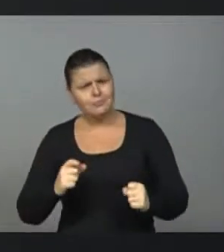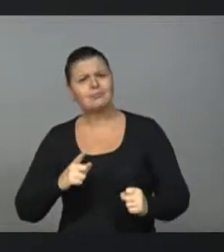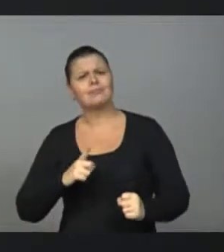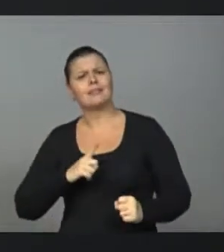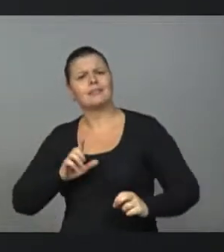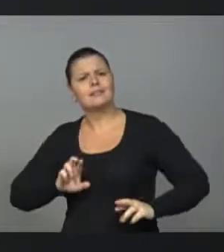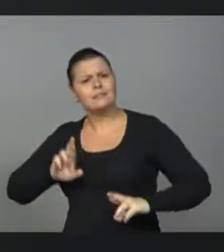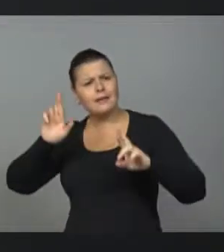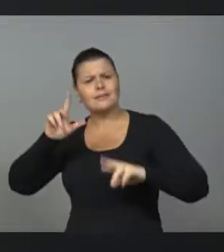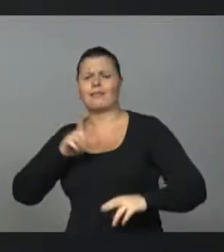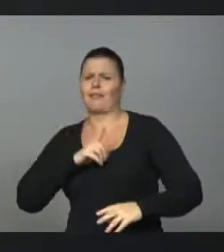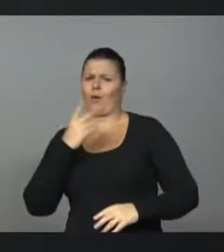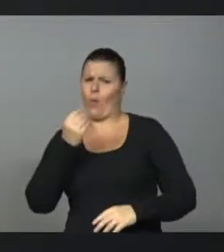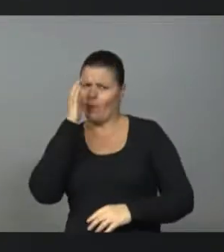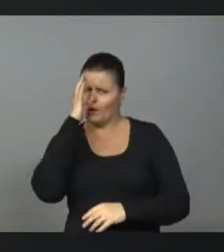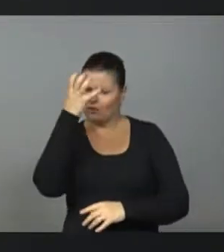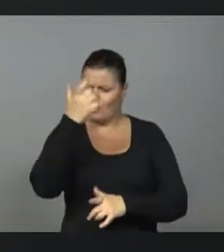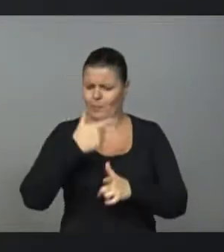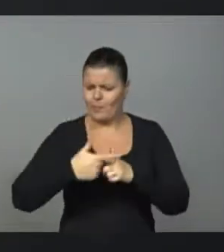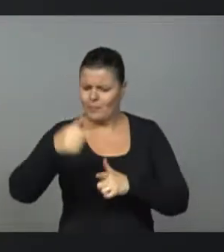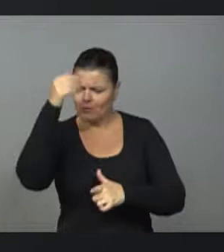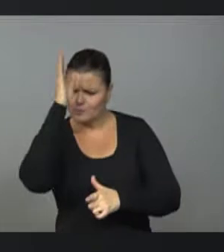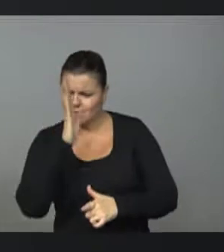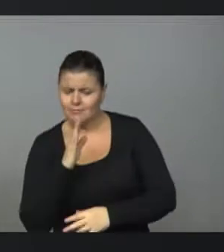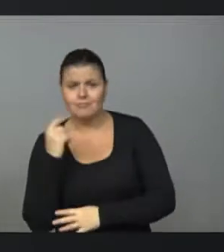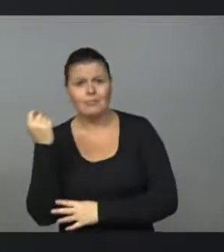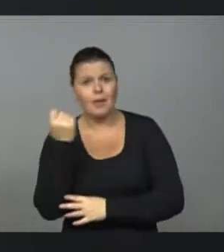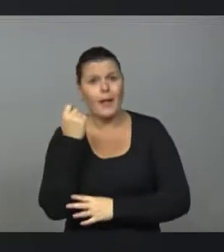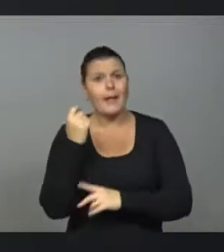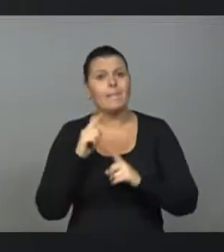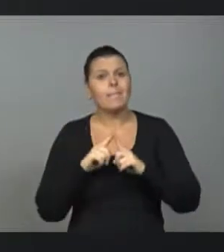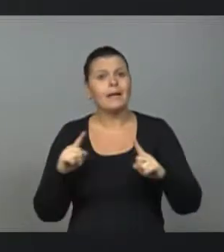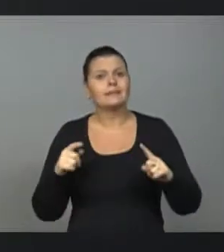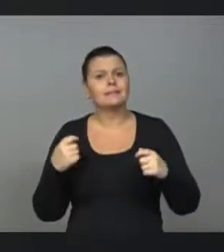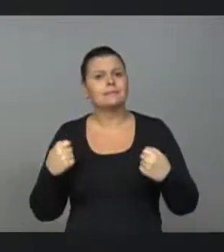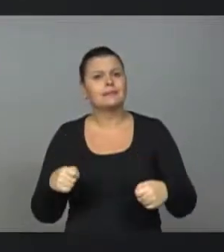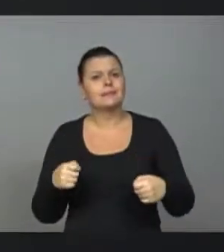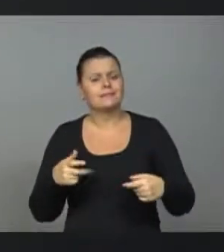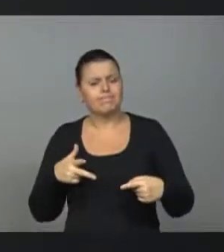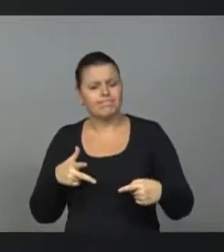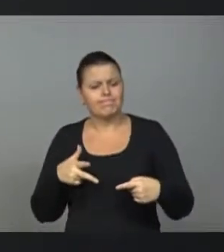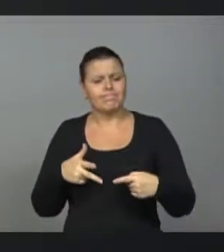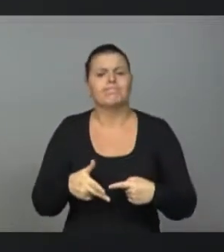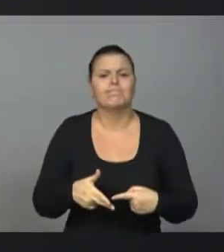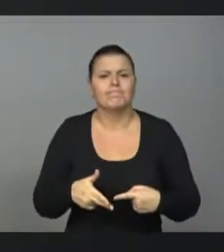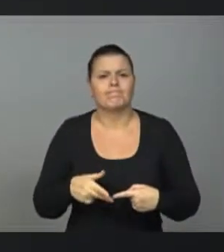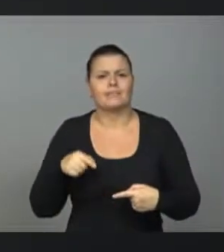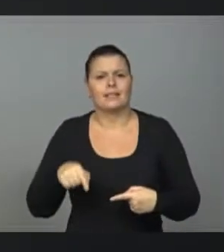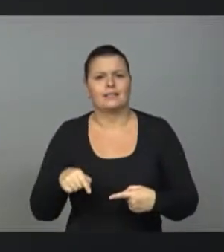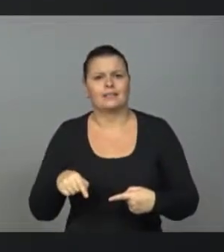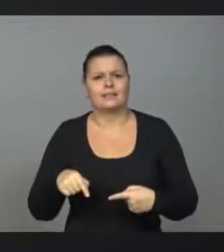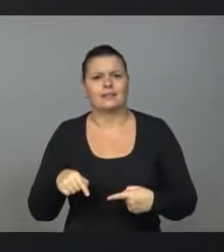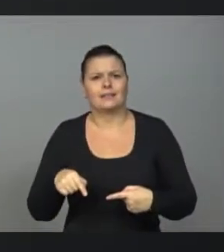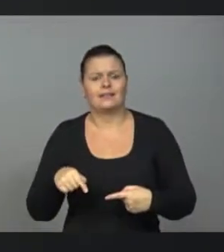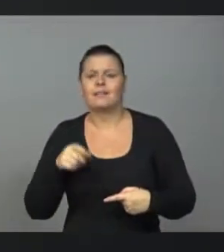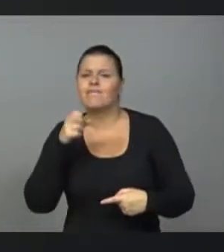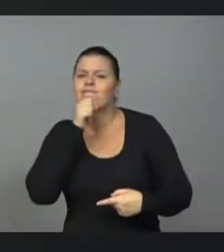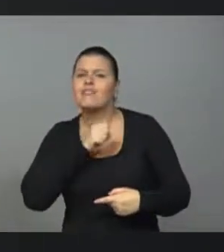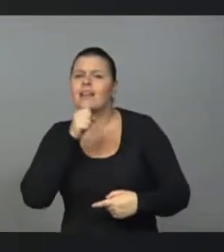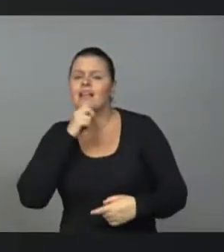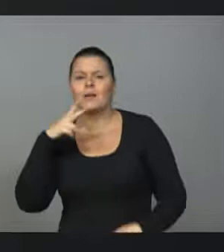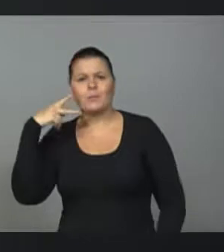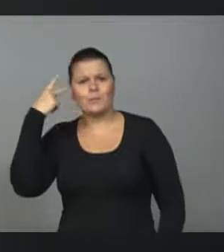Existe saída para o Brasil, existe saída para Rio Grande, mas para isso é preciso que a gente interrompa esse ciclo da velha política, que a gente